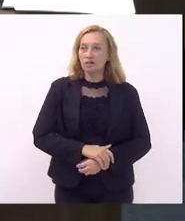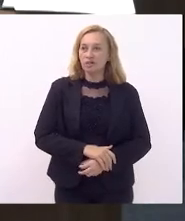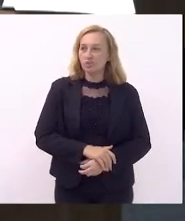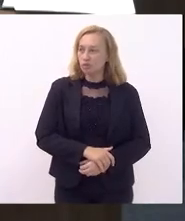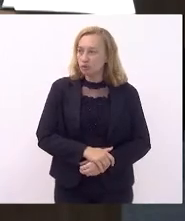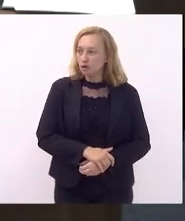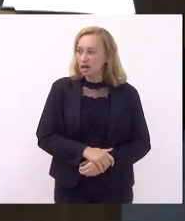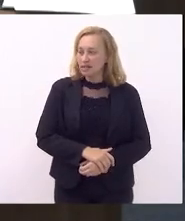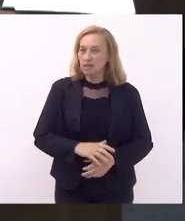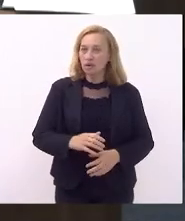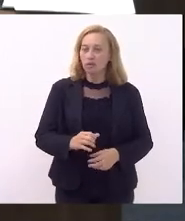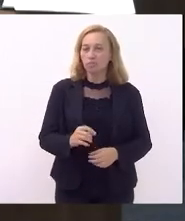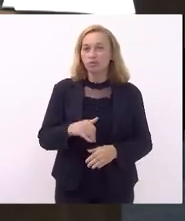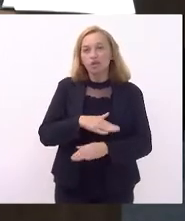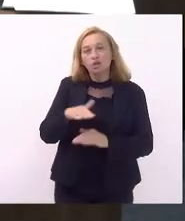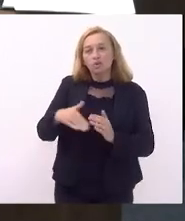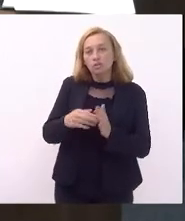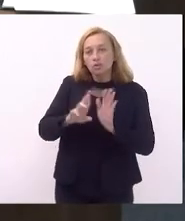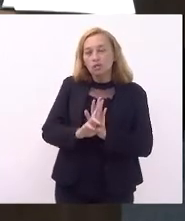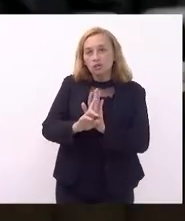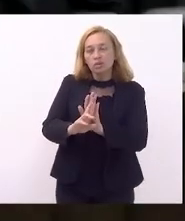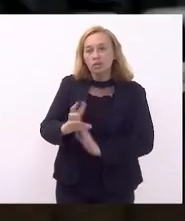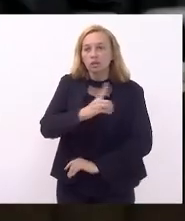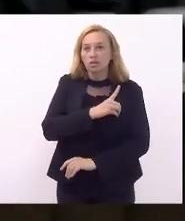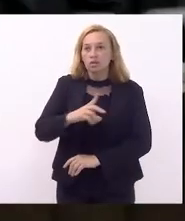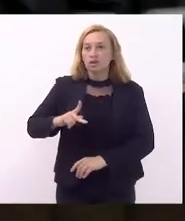Carmen, os demais representantes da Defensoria.